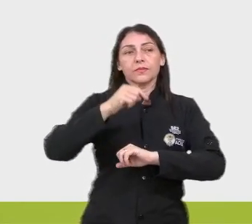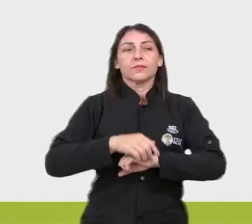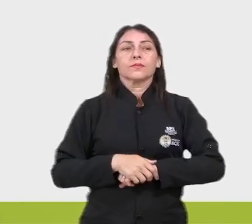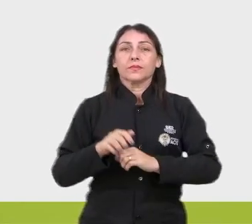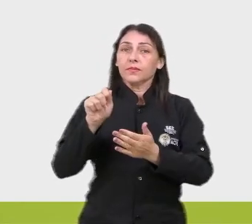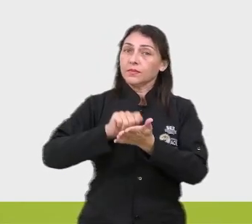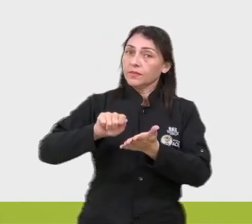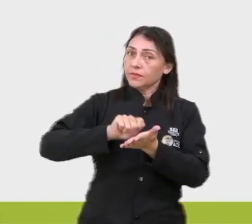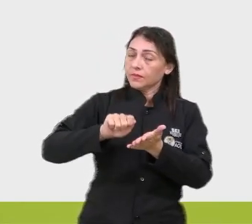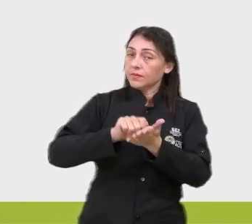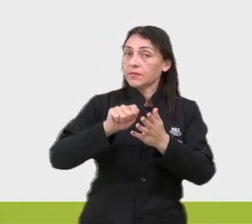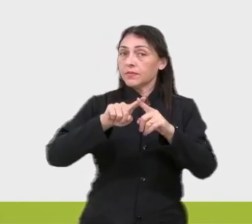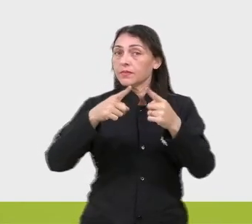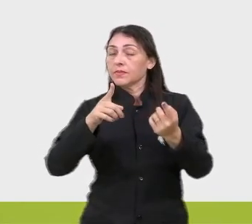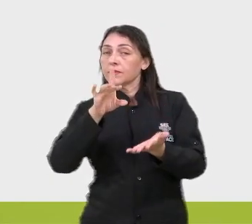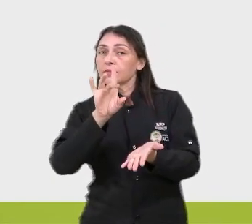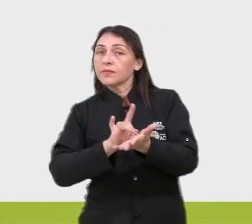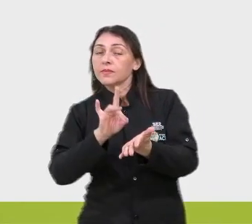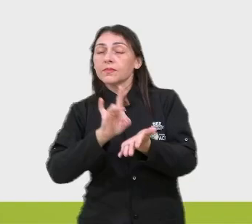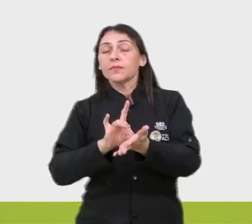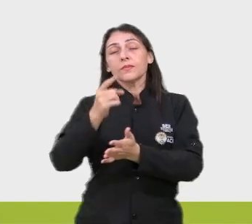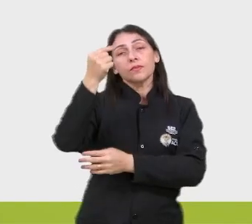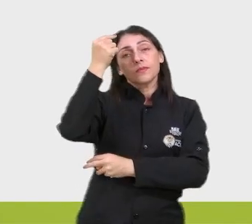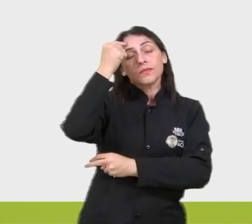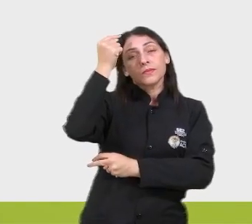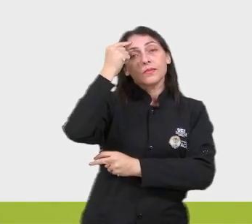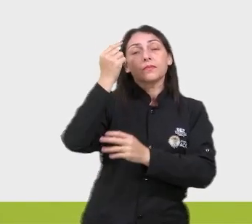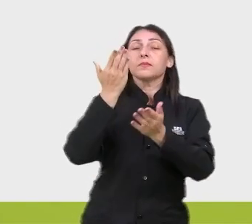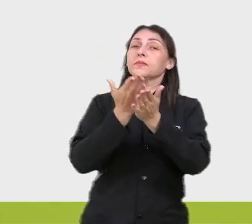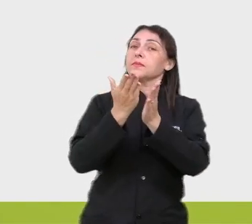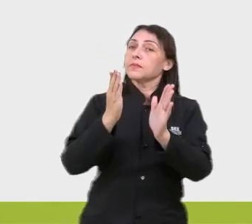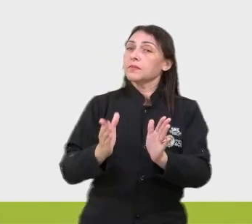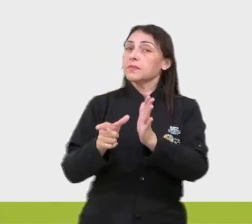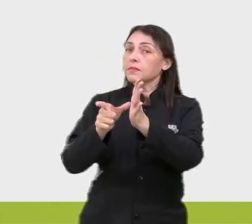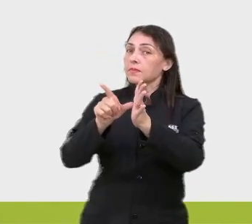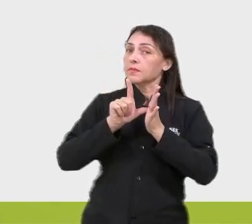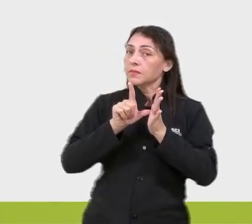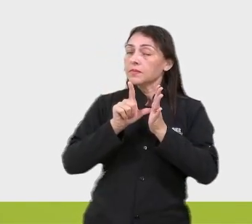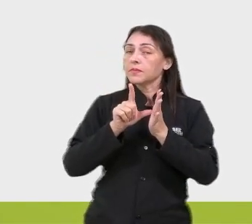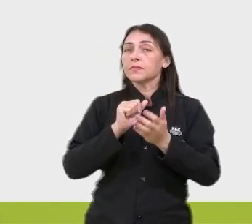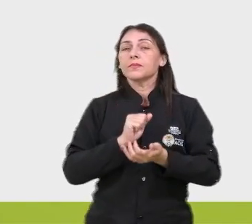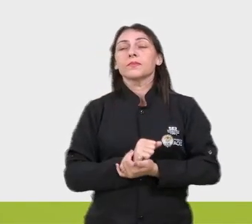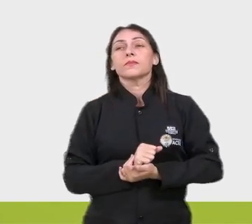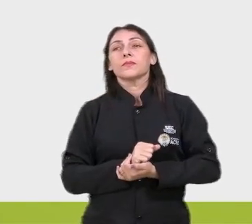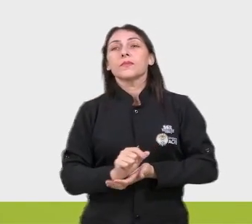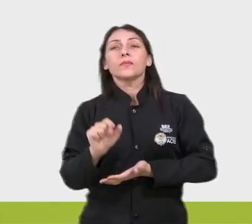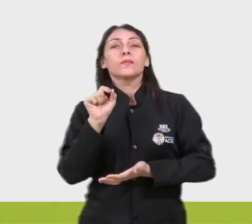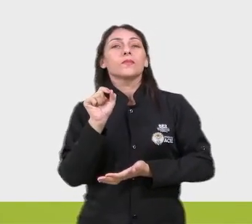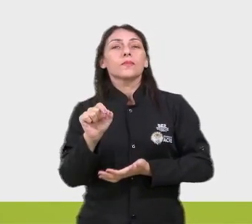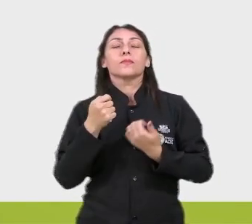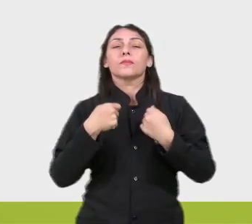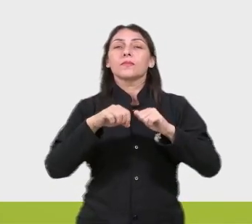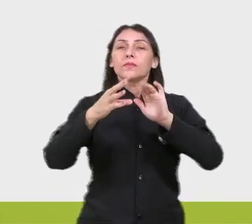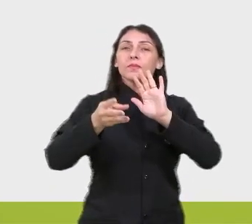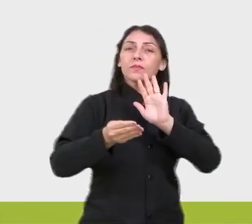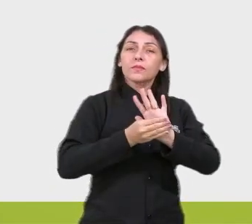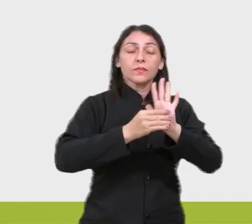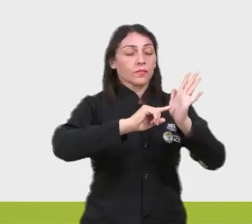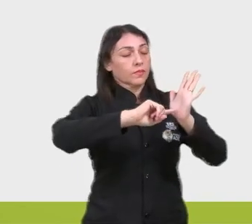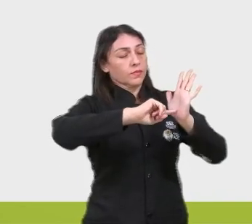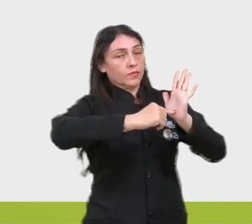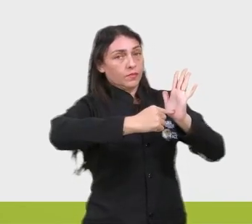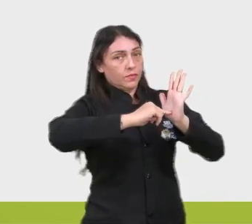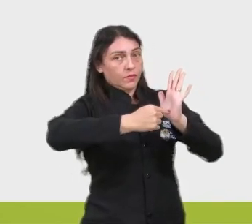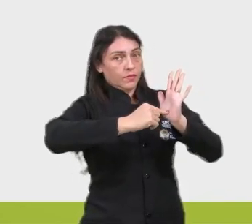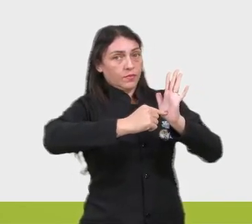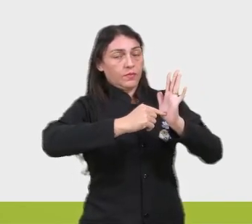à escrita, mas, na verdade, o raciocínio dele terminou aqui. Então, o que ele deveria colocar? Um ponto